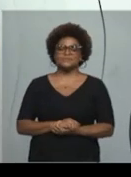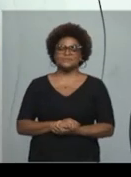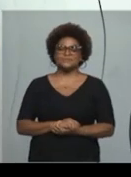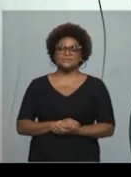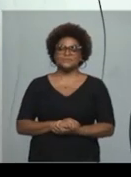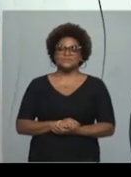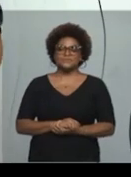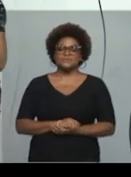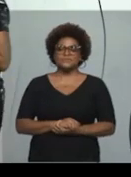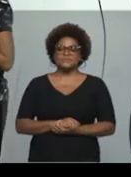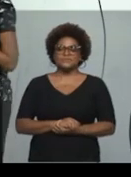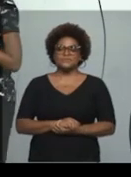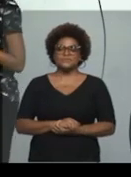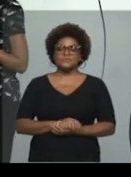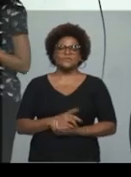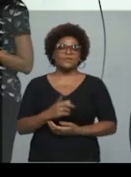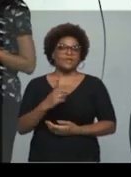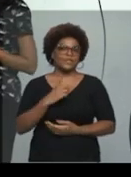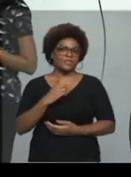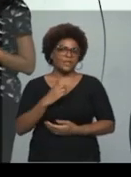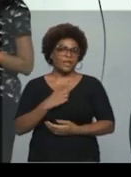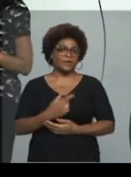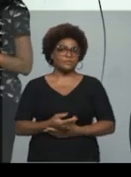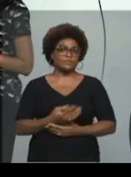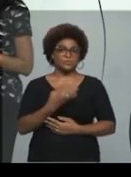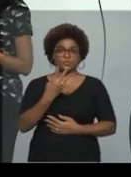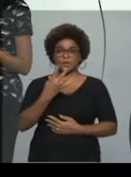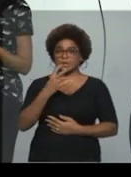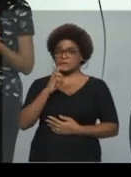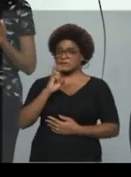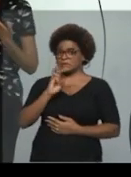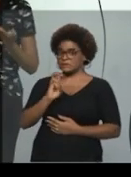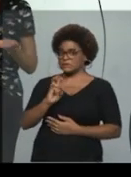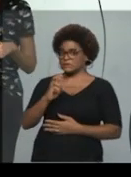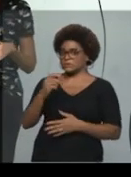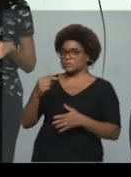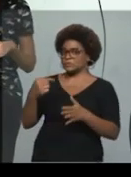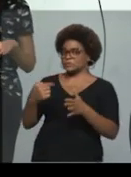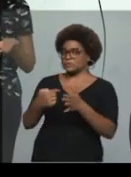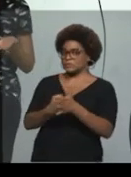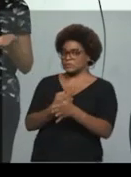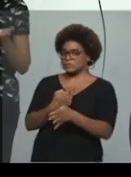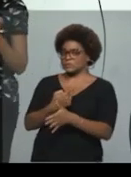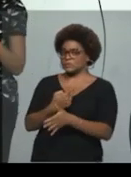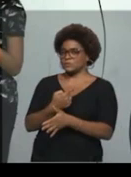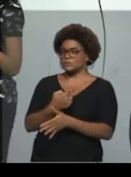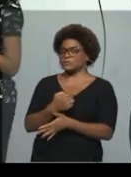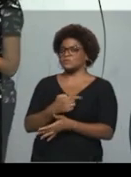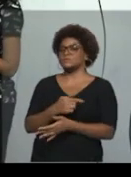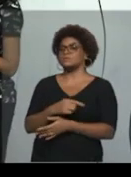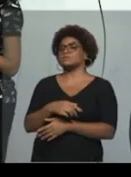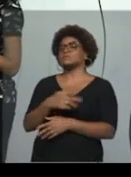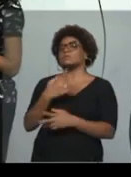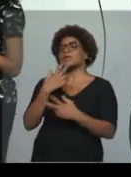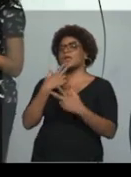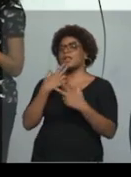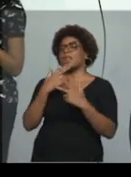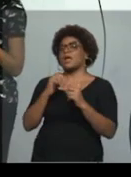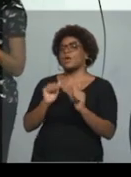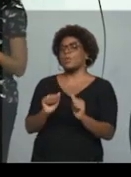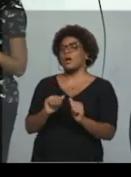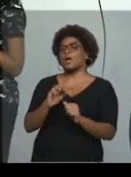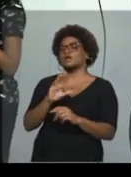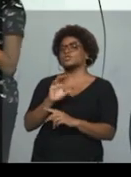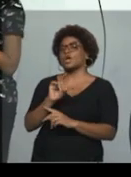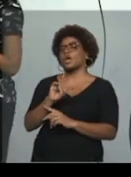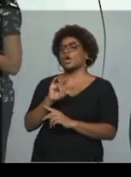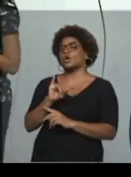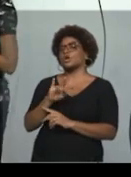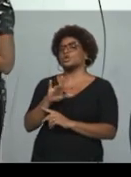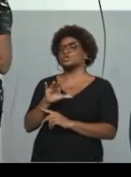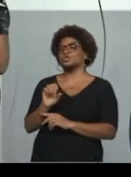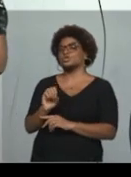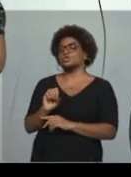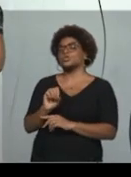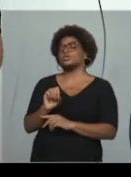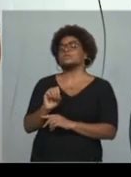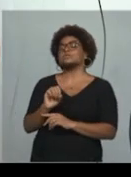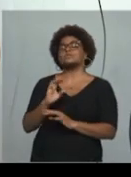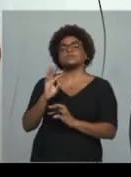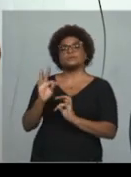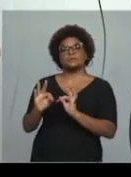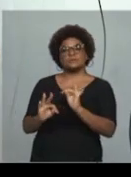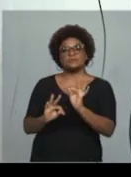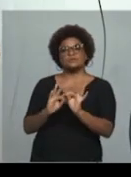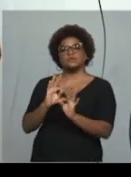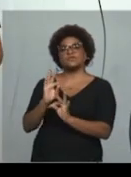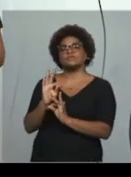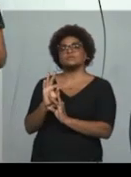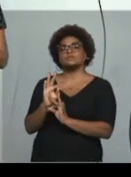temos, né? Quarenta e cinco questões, né? De linguagens, códigos e suas tecnologias.